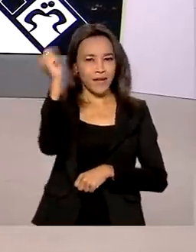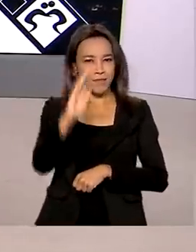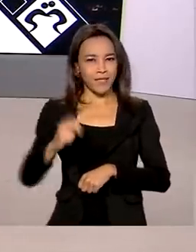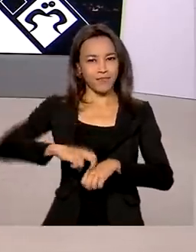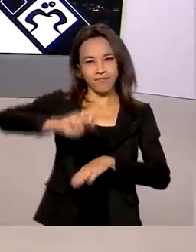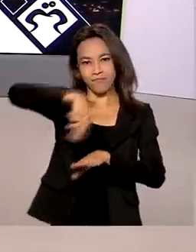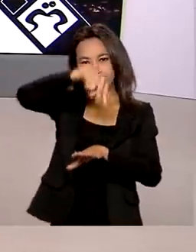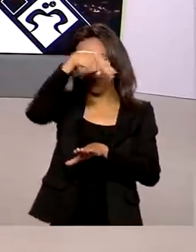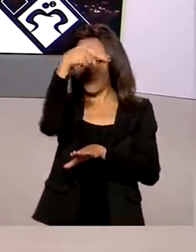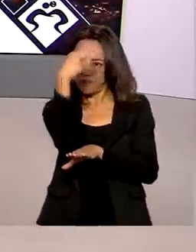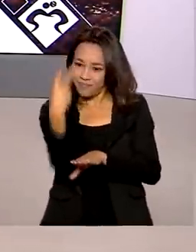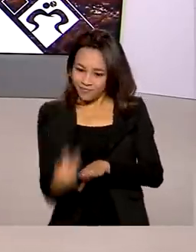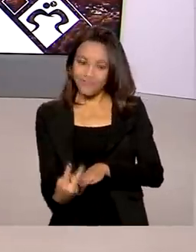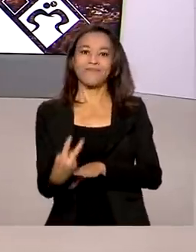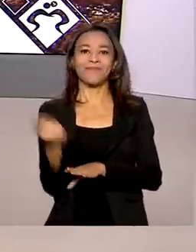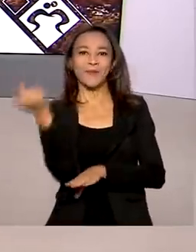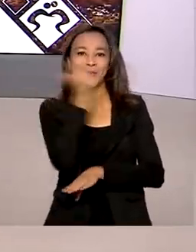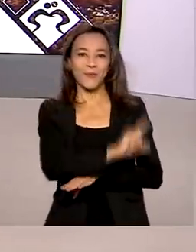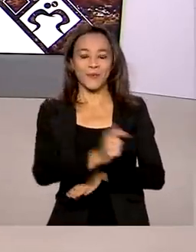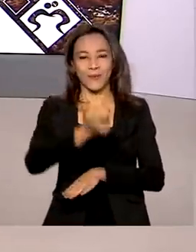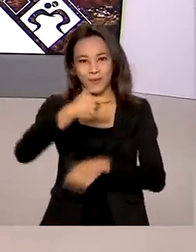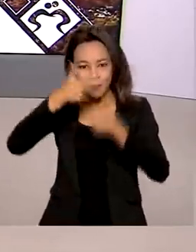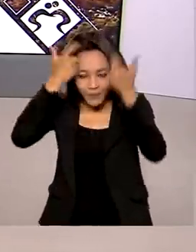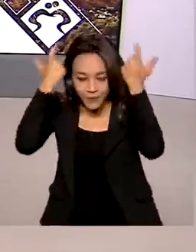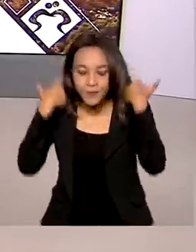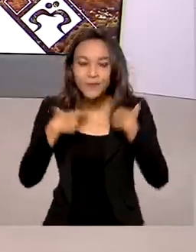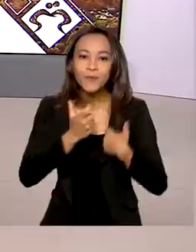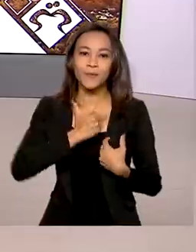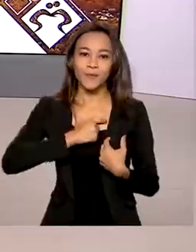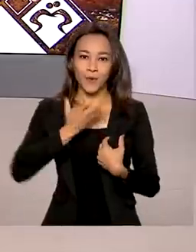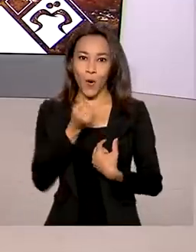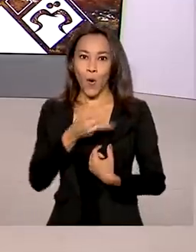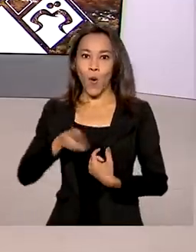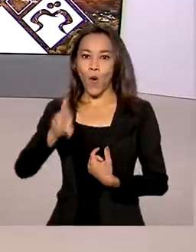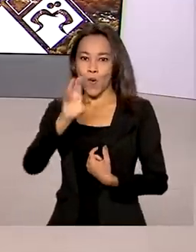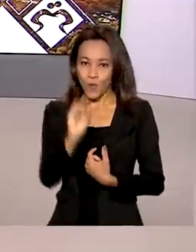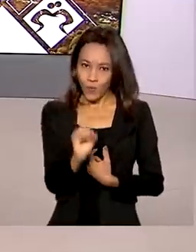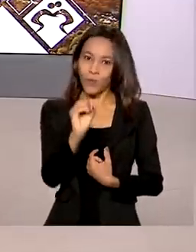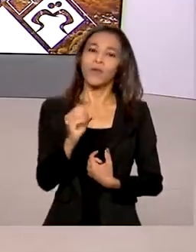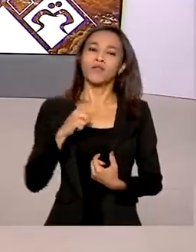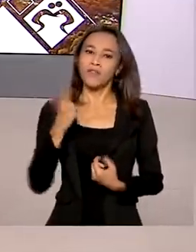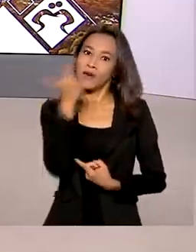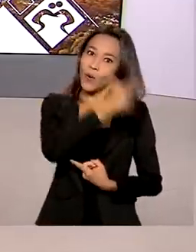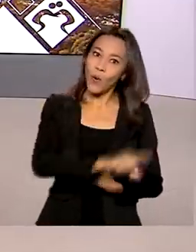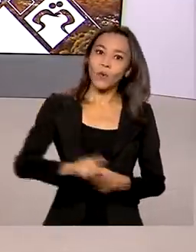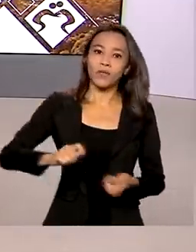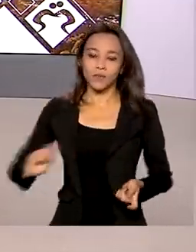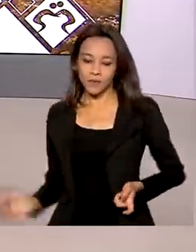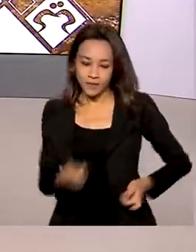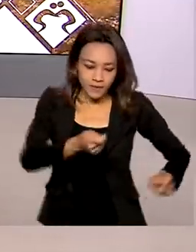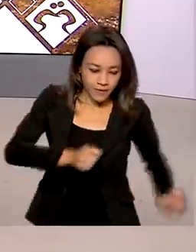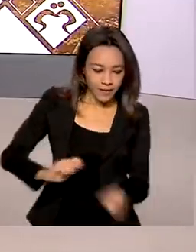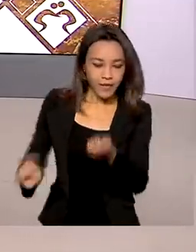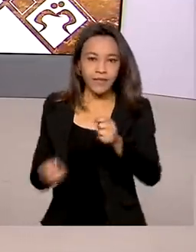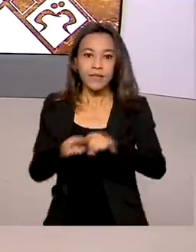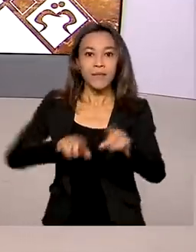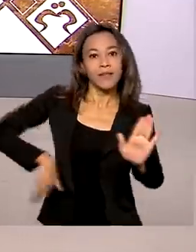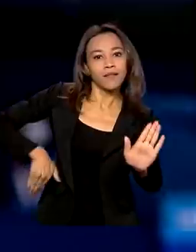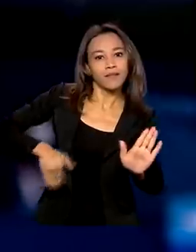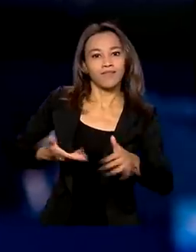ginástica artística, conquistando ouro nos Jogos de Tóquio. Tiveram medalhas também no tênis e na natação.